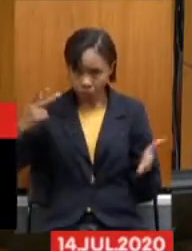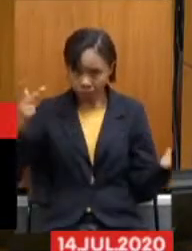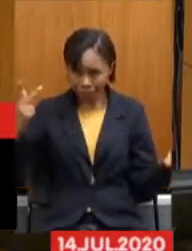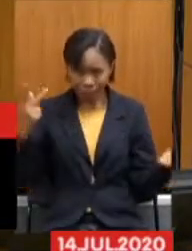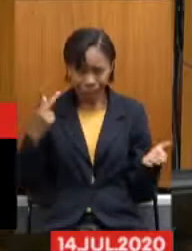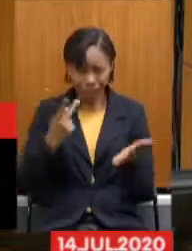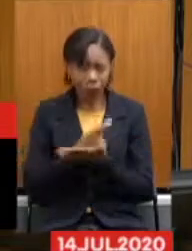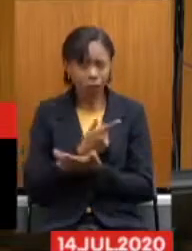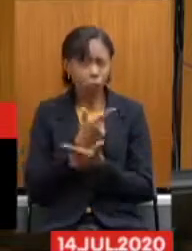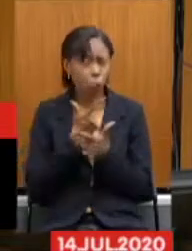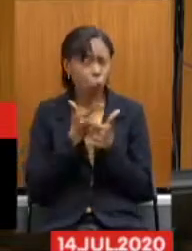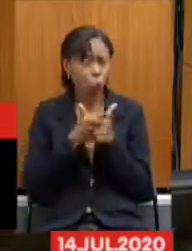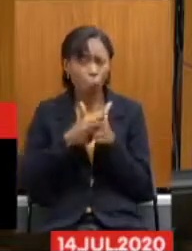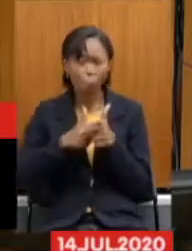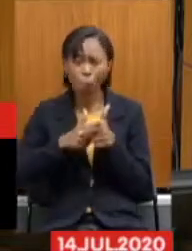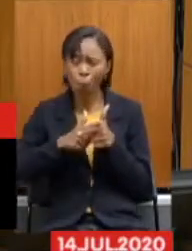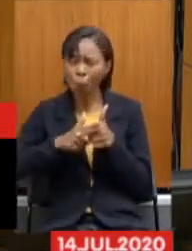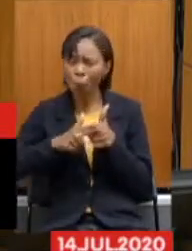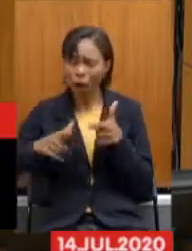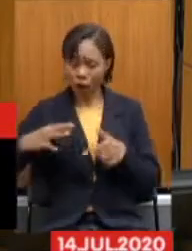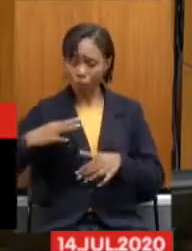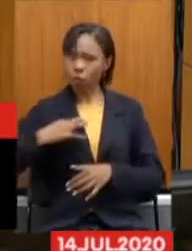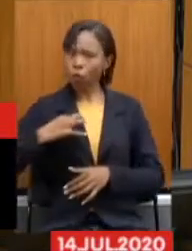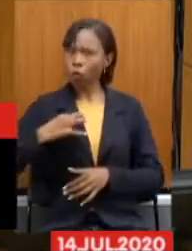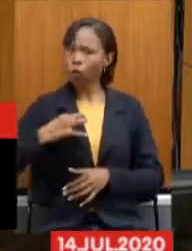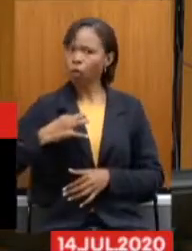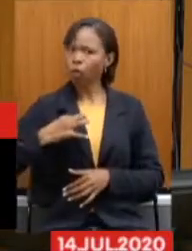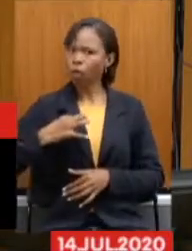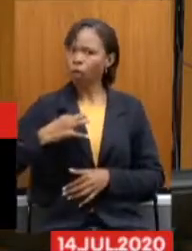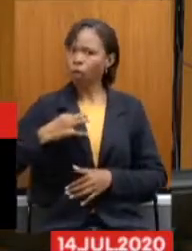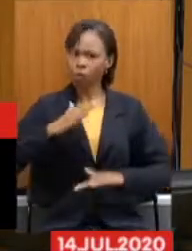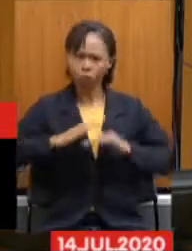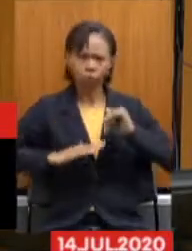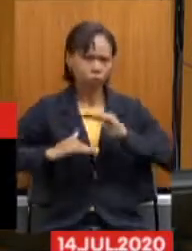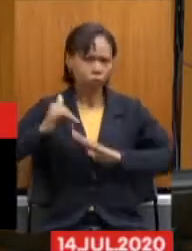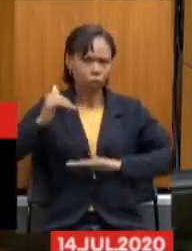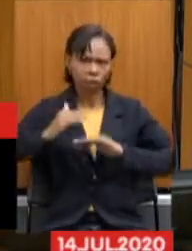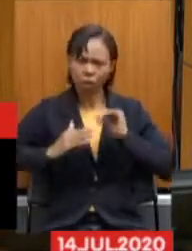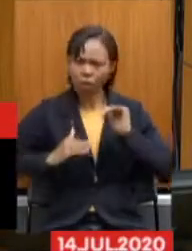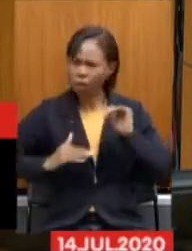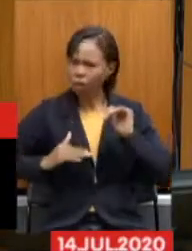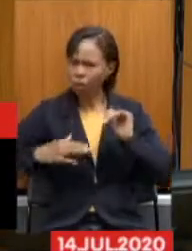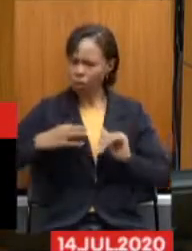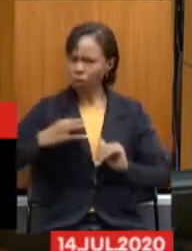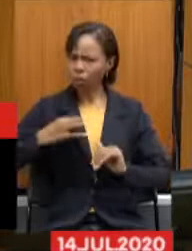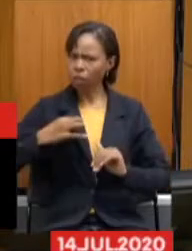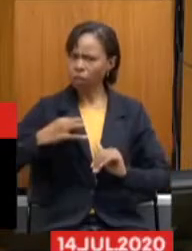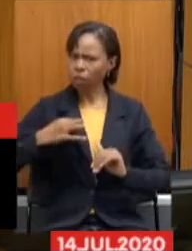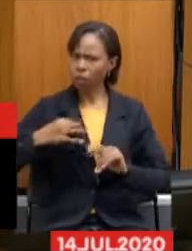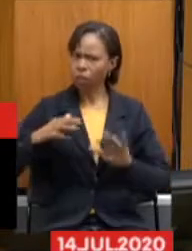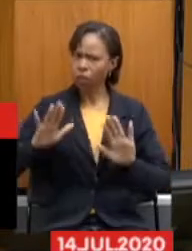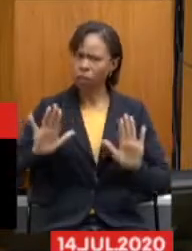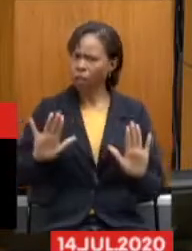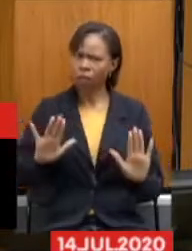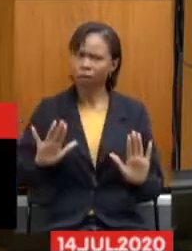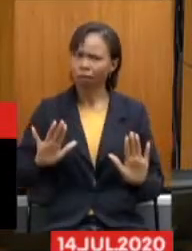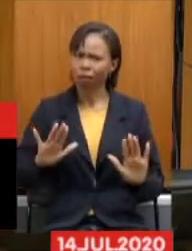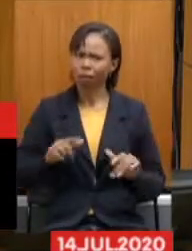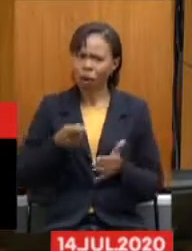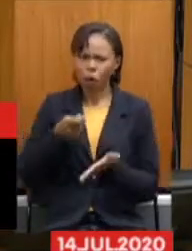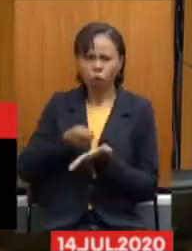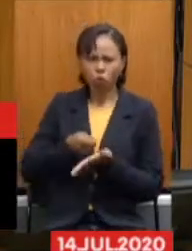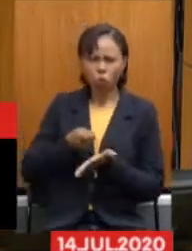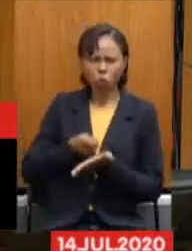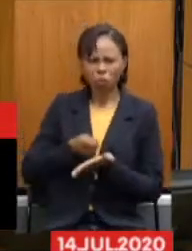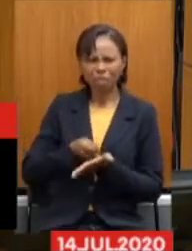não é uma condição de voluntários, não é uma condição de profissionais que estão lá cumprindo com essa missão. Nós estamos sendo submetidos a